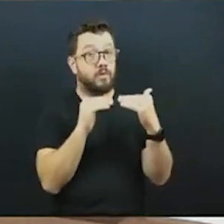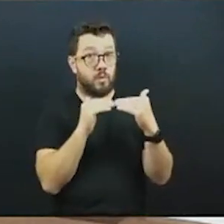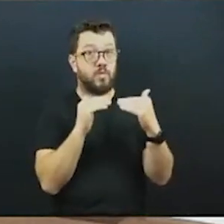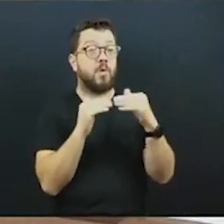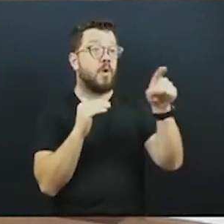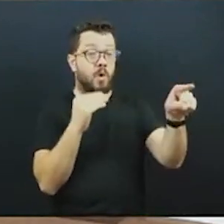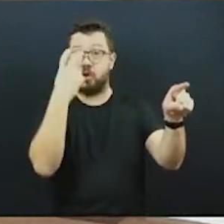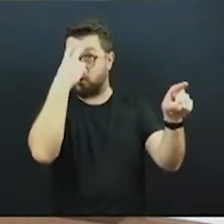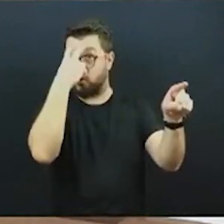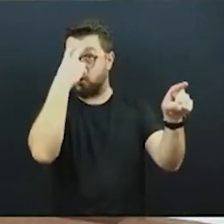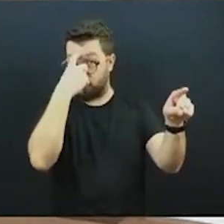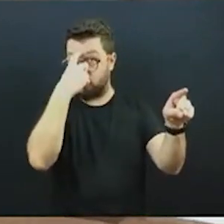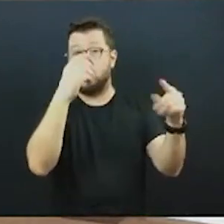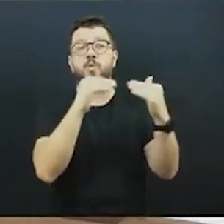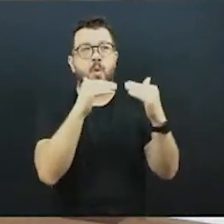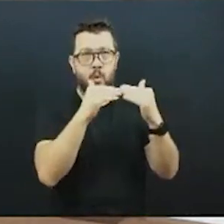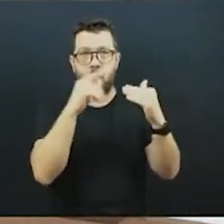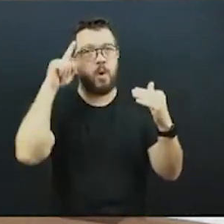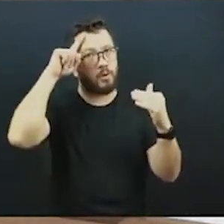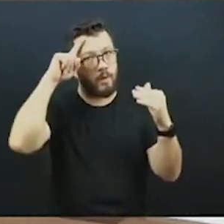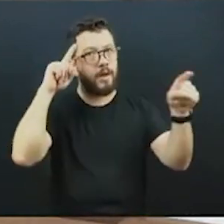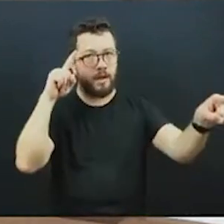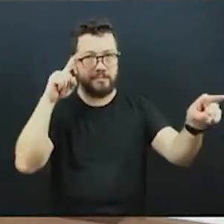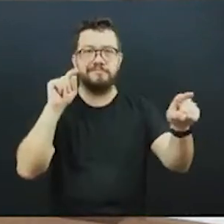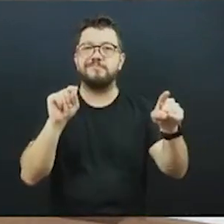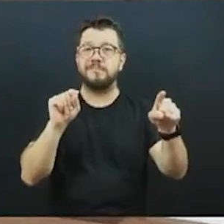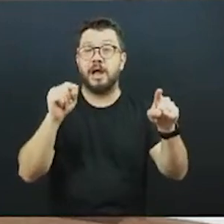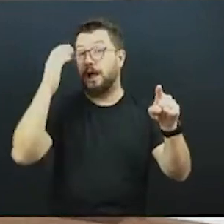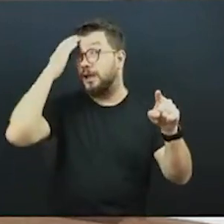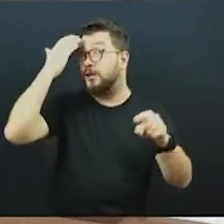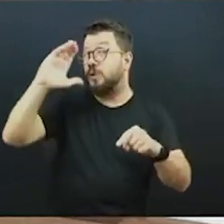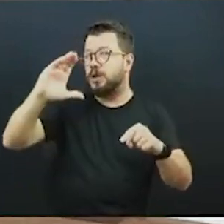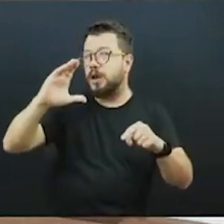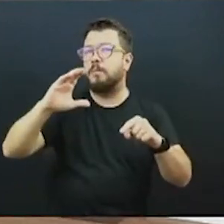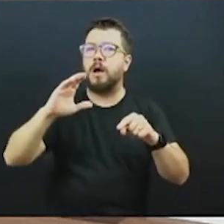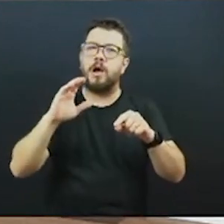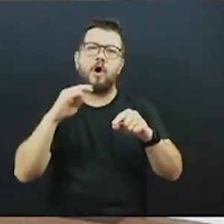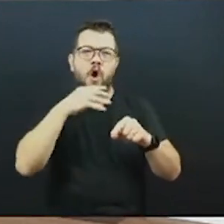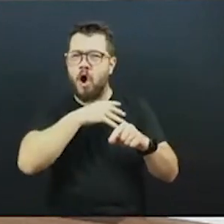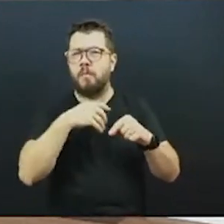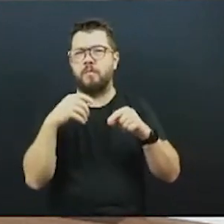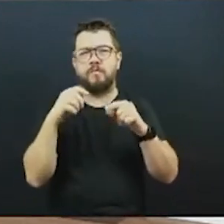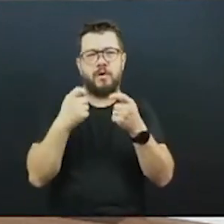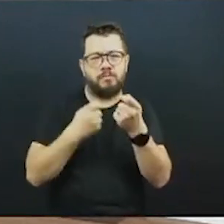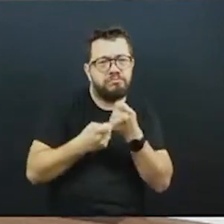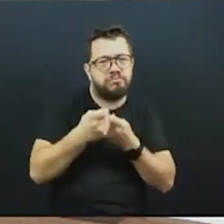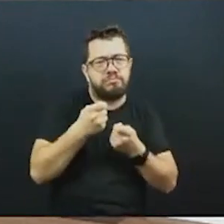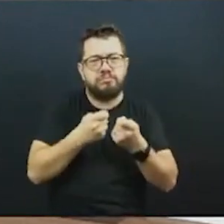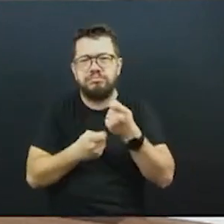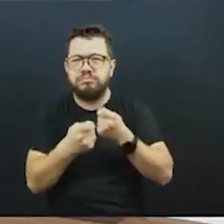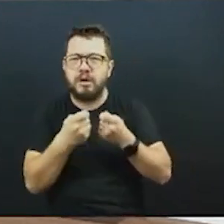o Eder, de que o modal em Curitiba, ele precisa ser reestruturado, sem dúvida nenhuma, precisa ser aprimorado, sem dúvida nenhuma.